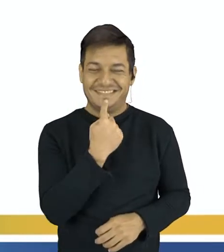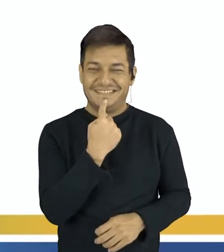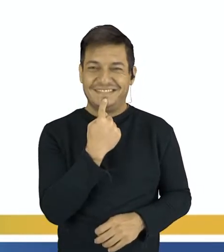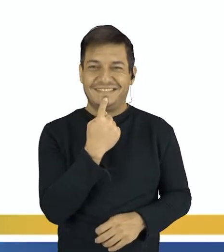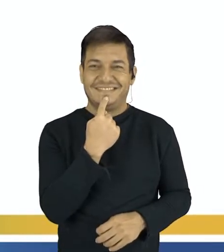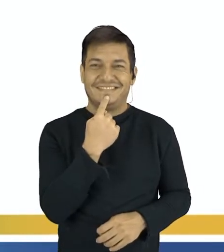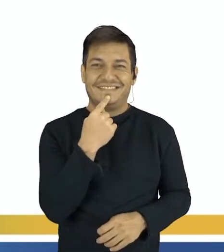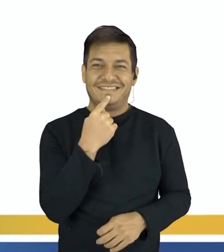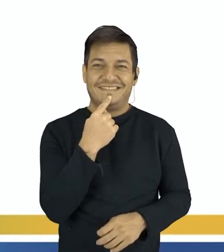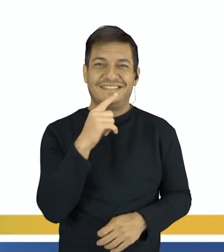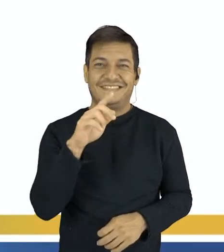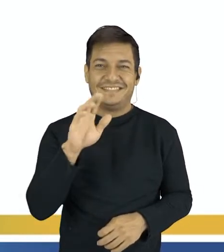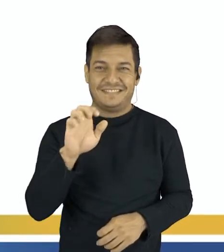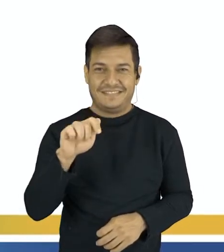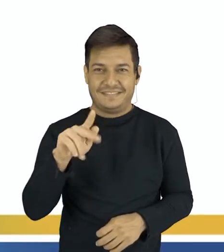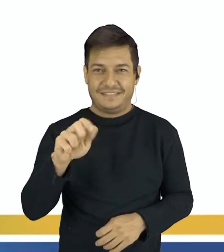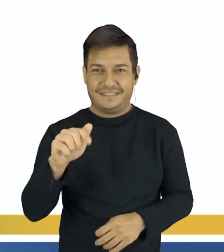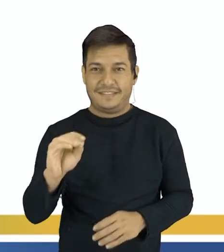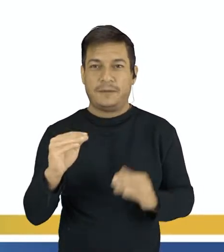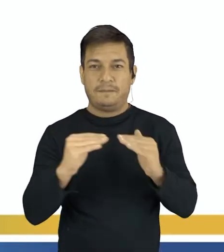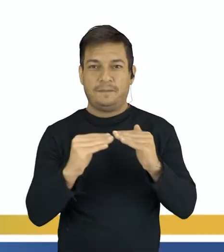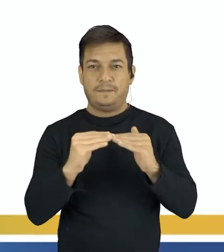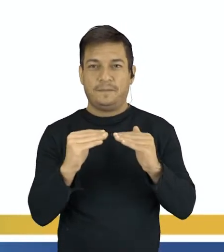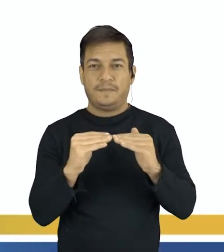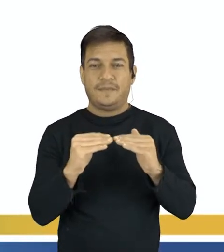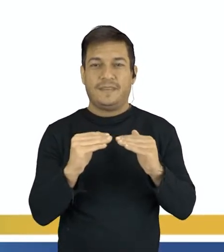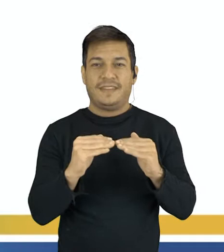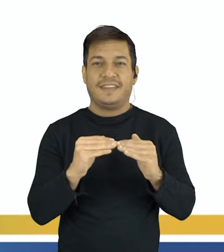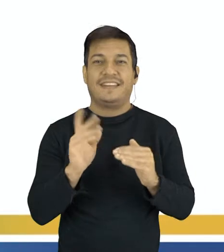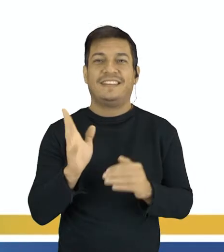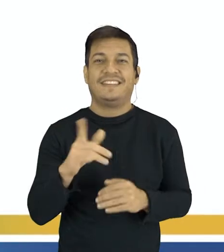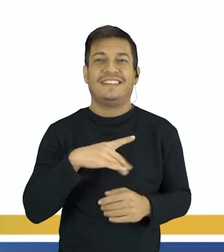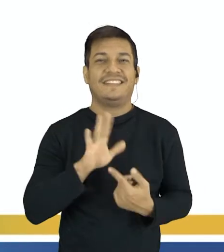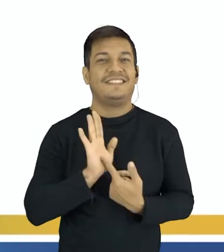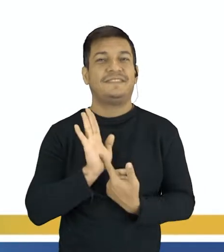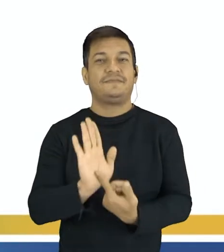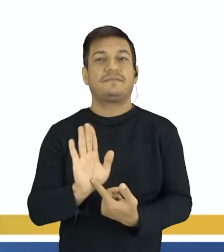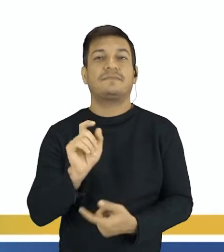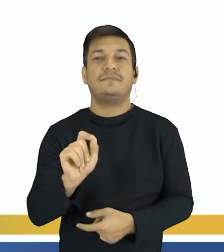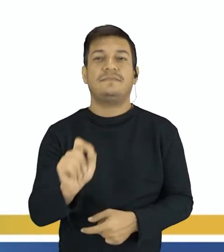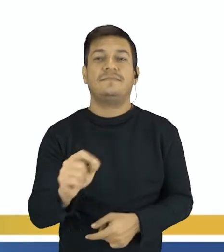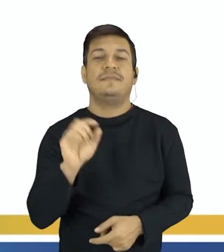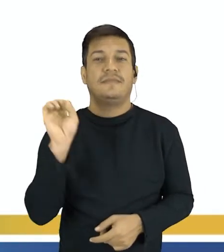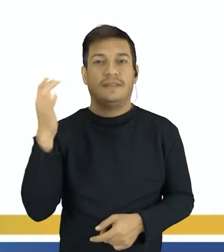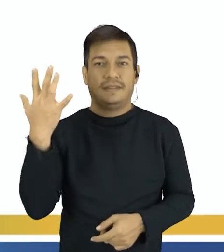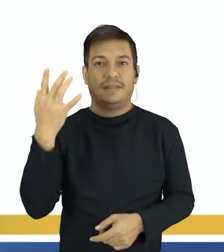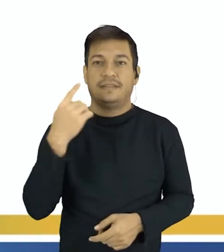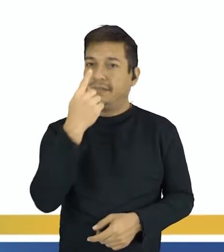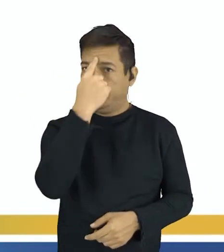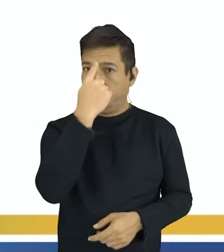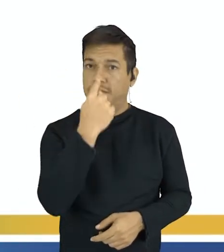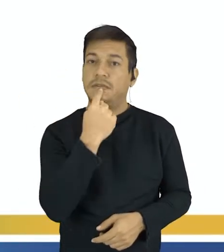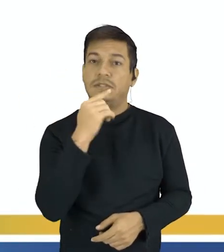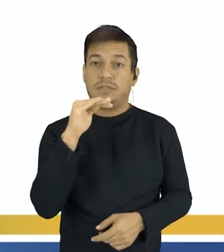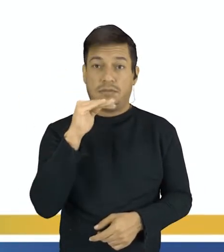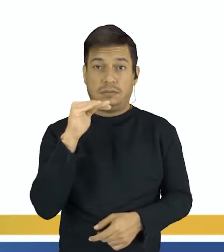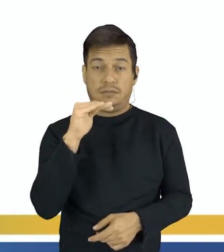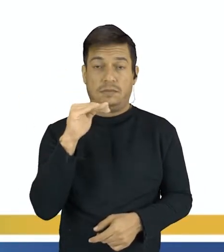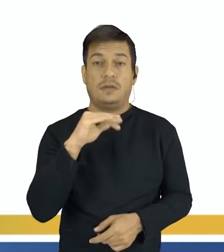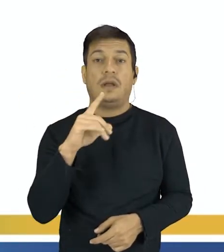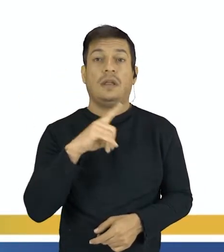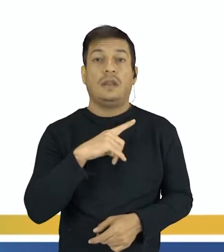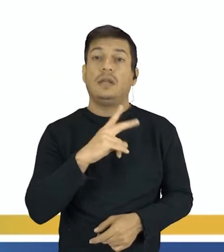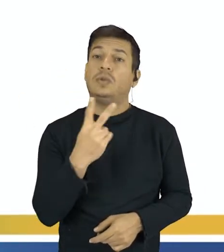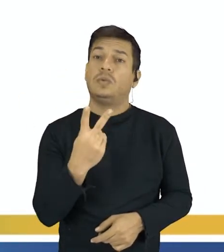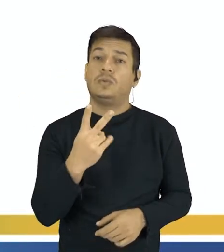de uma equação já balanceada. Ela já mostra para a gente o que está acontecendo na imagem de cima. A